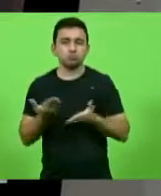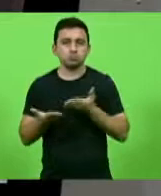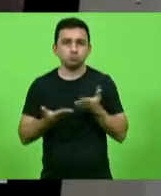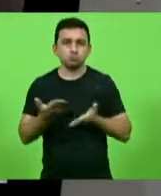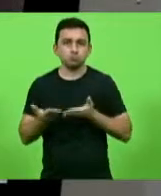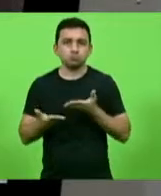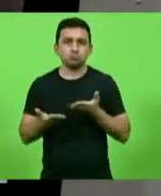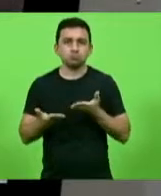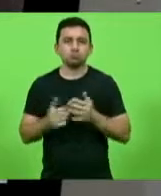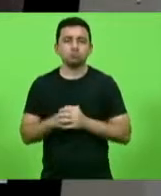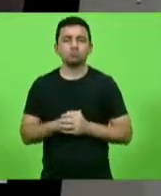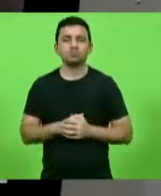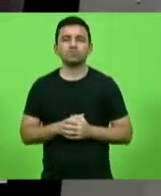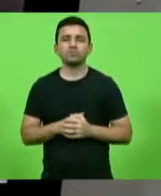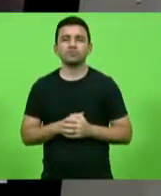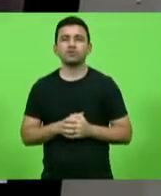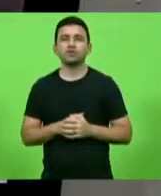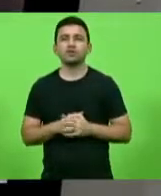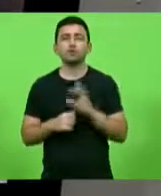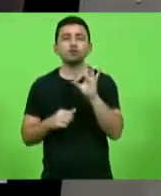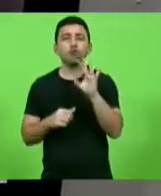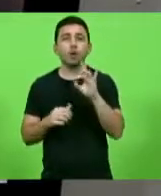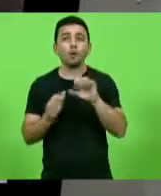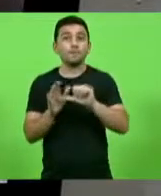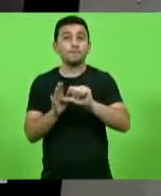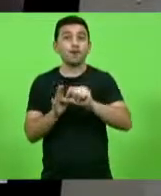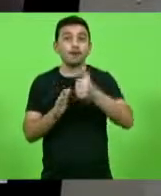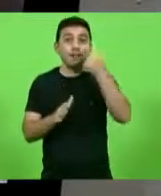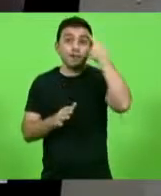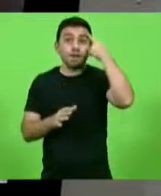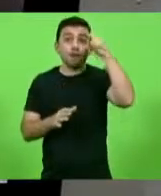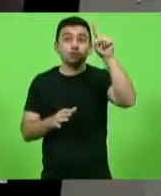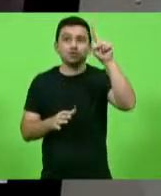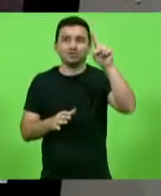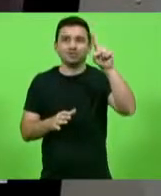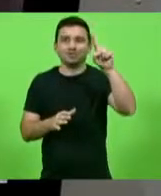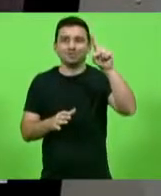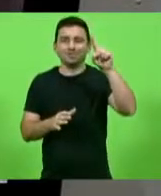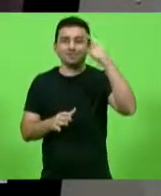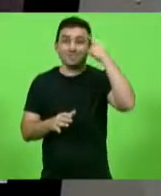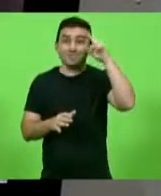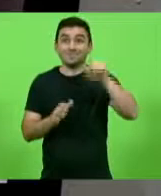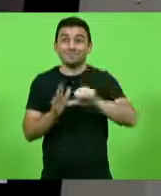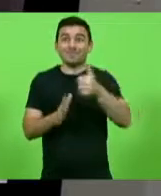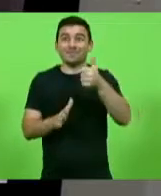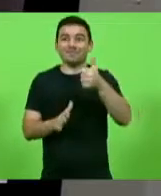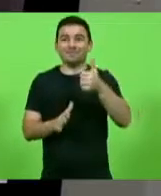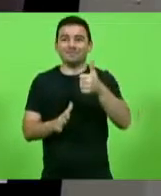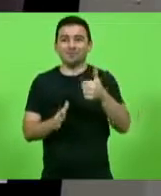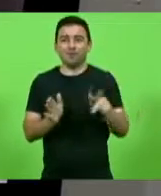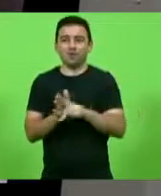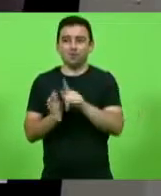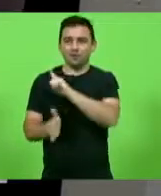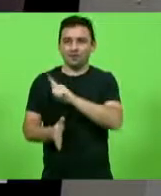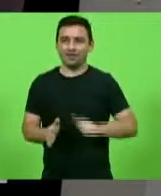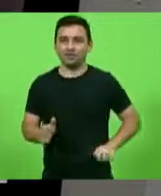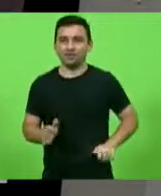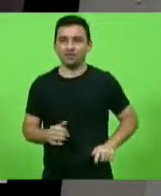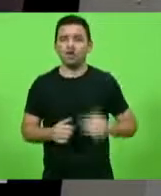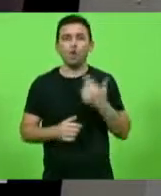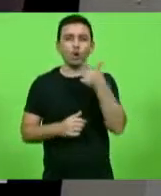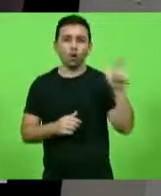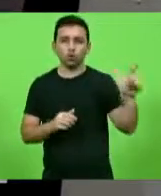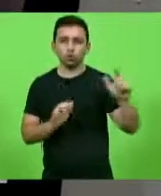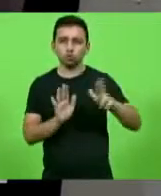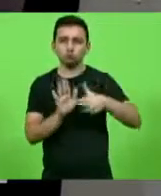etapa. A gente está falando só do primeiro dia do governo Daniela, da nomeação do secretário. Agora a gente vai falar sobre outro nomeado para a